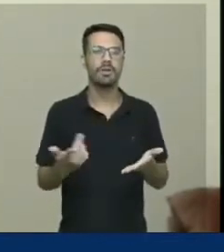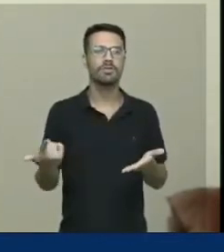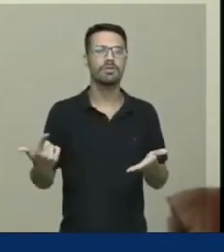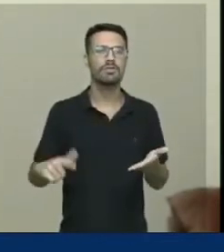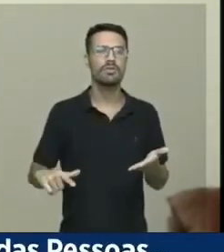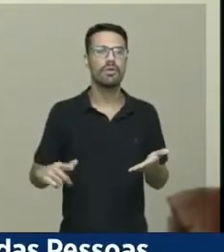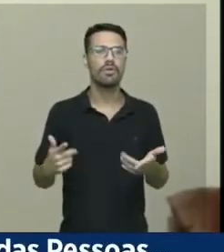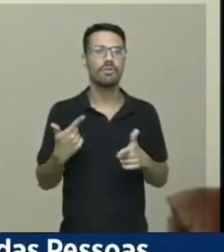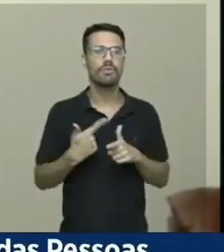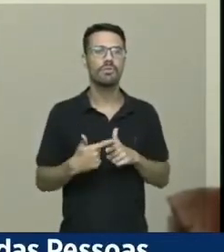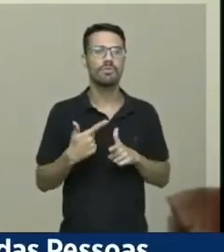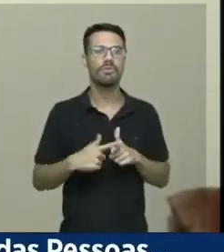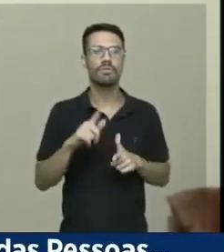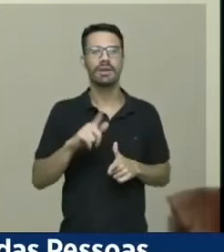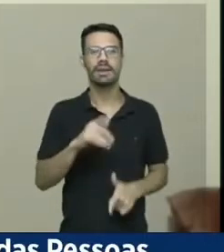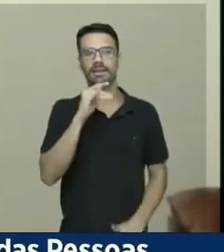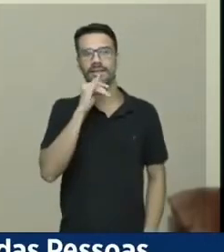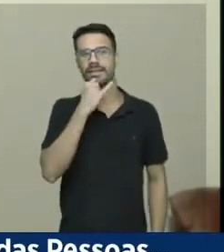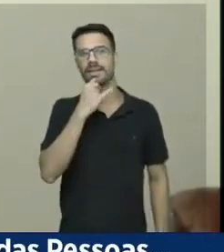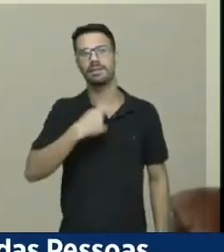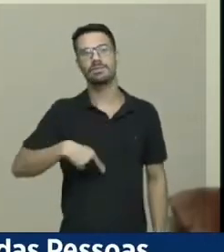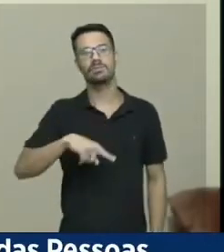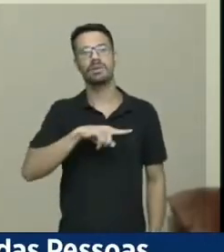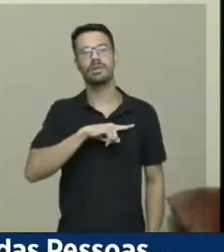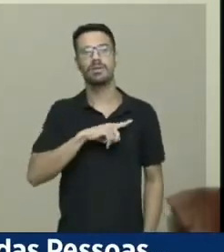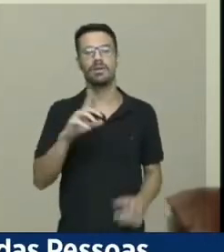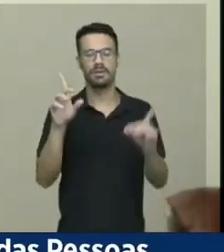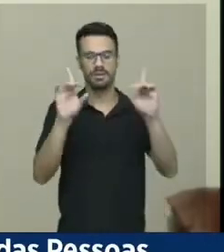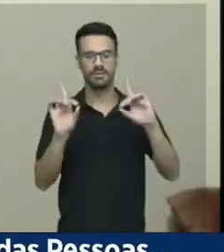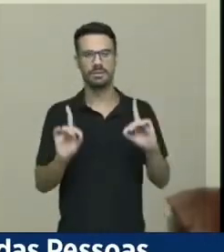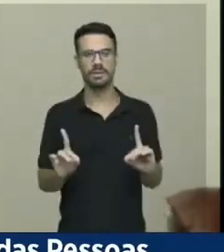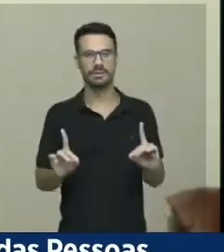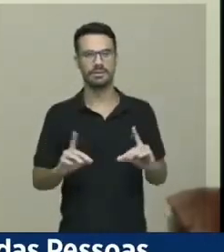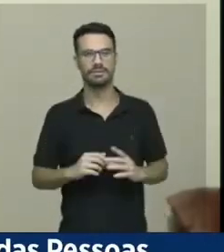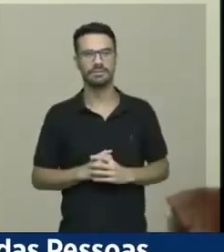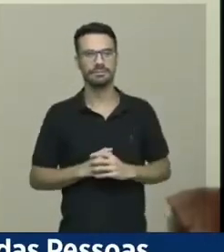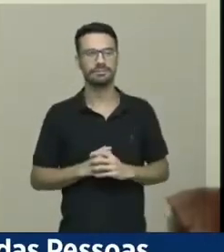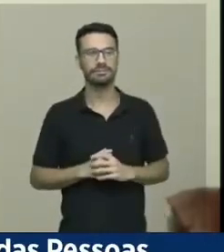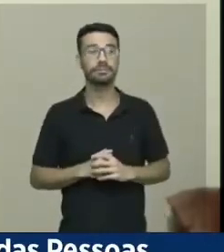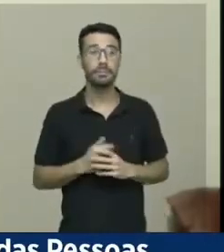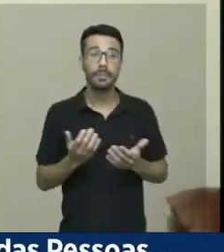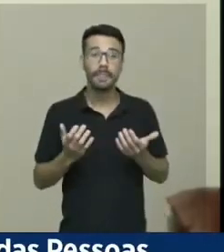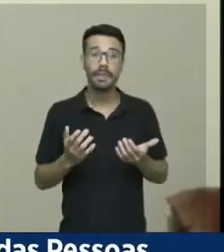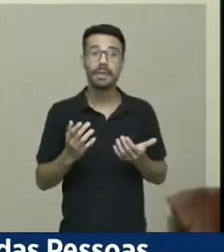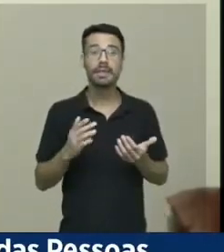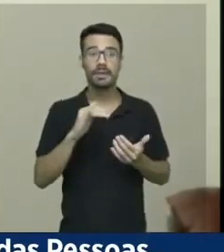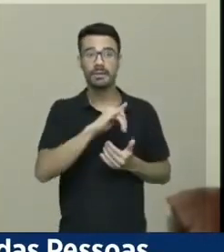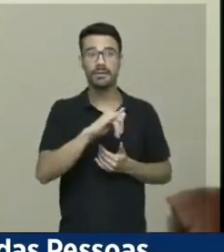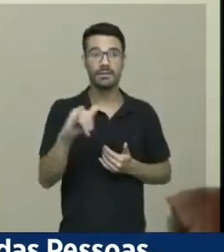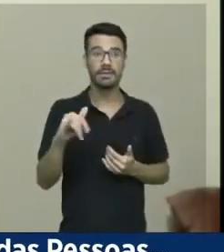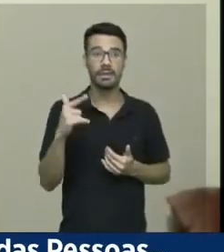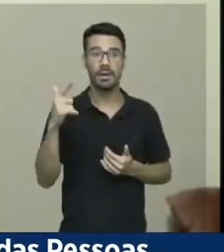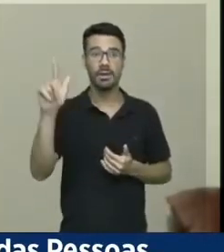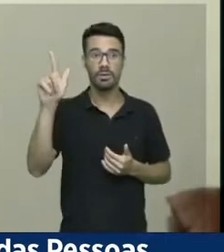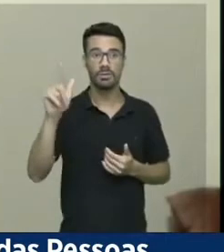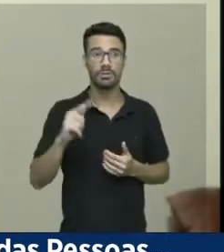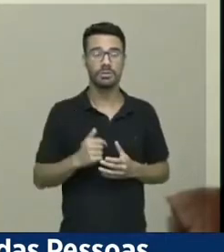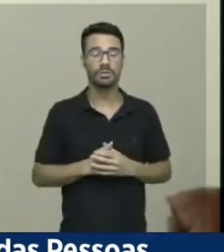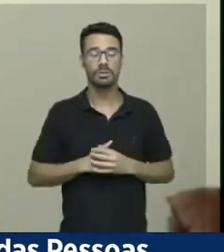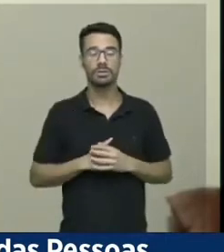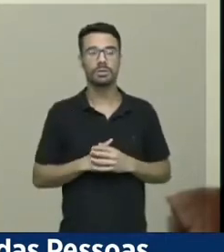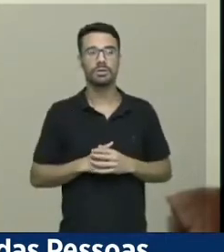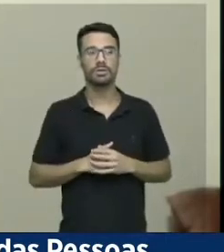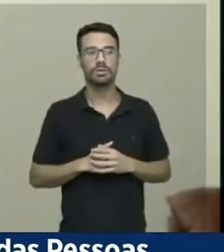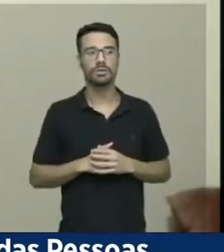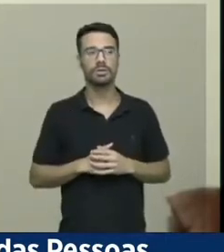é muito lamentável para nós, pessoas com deficiência. E aí eu queria alertar para um outro ponto, que eu não tenho, mas me